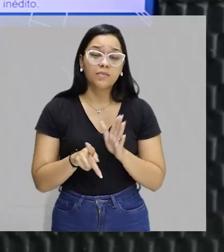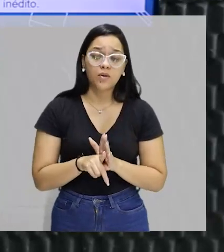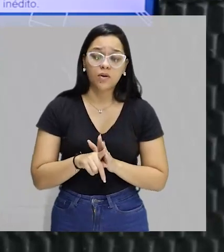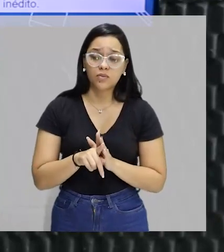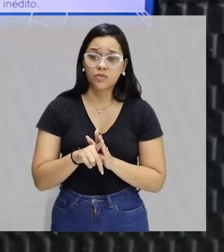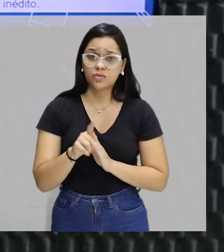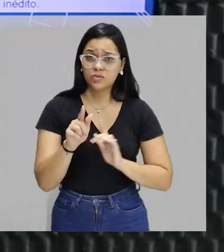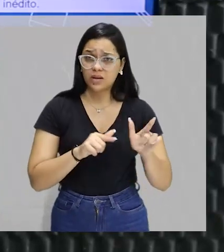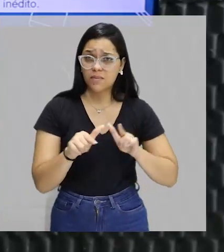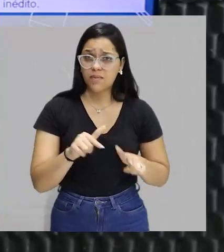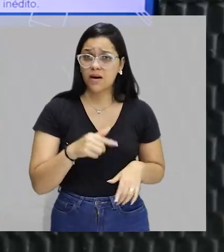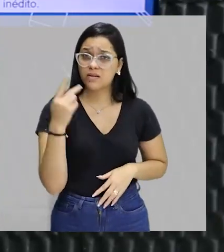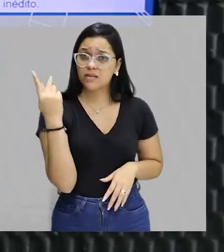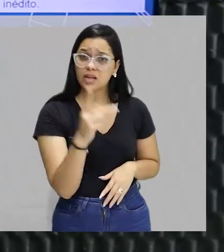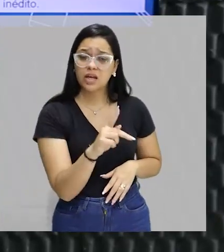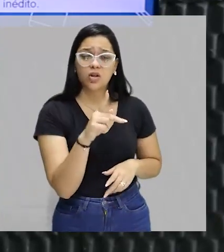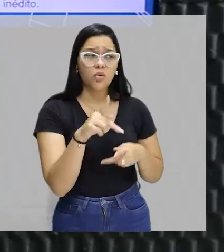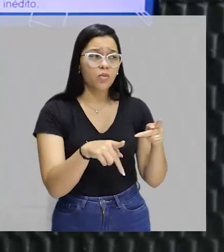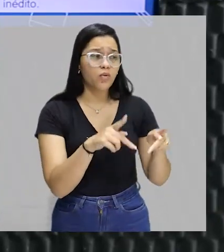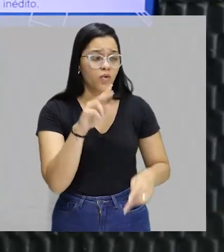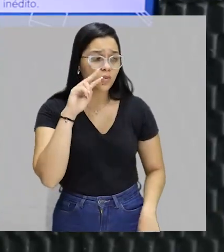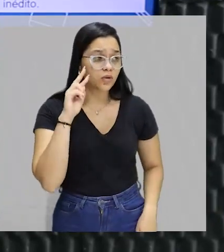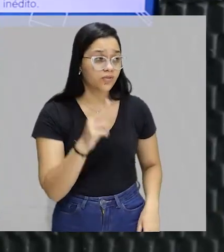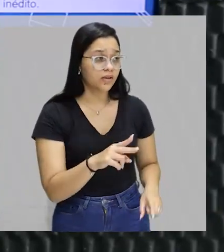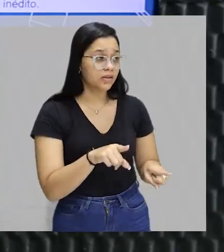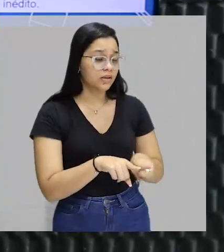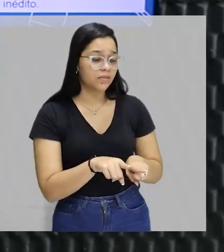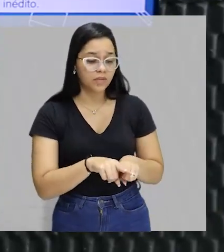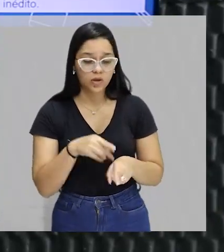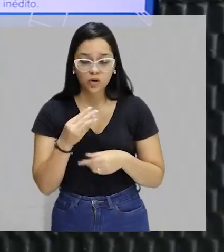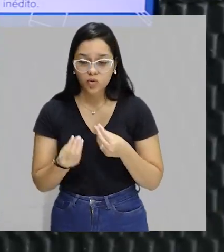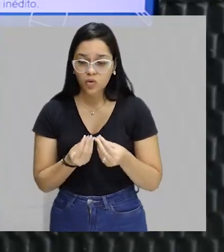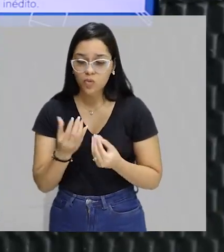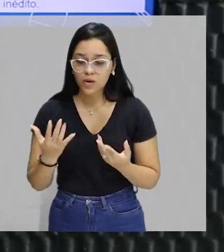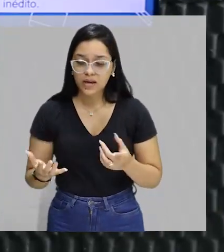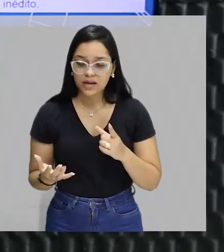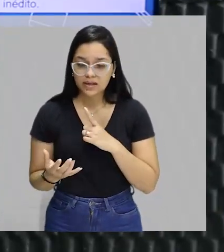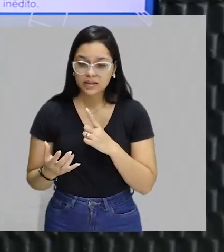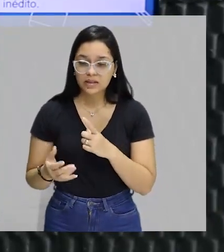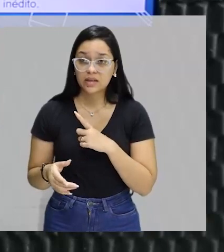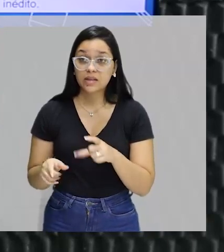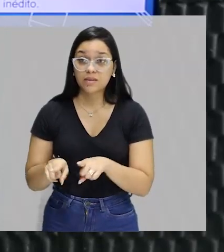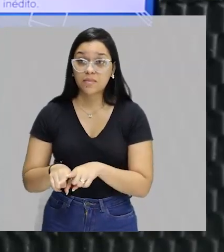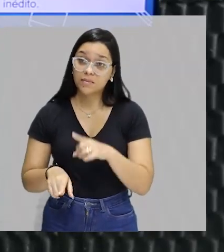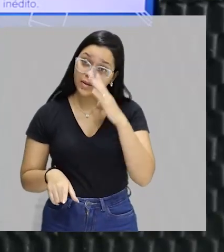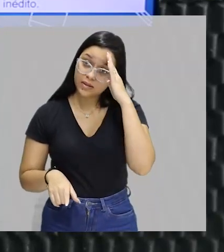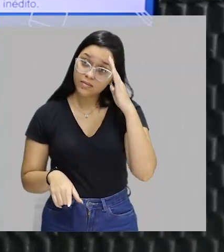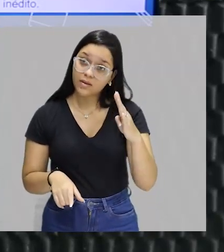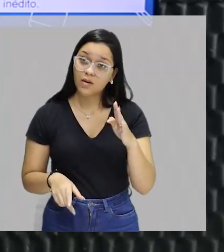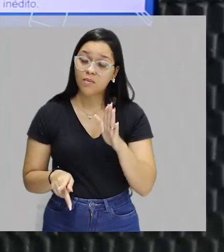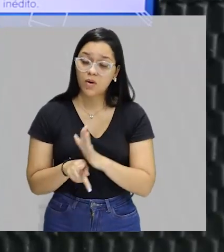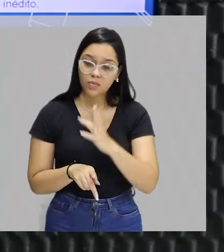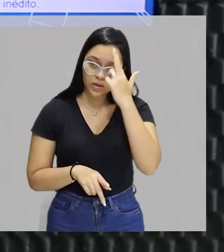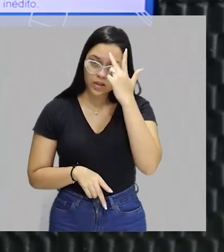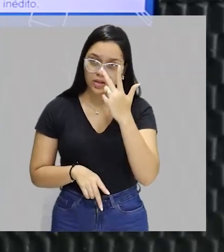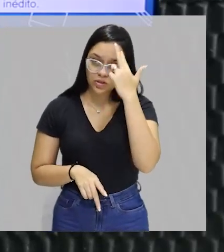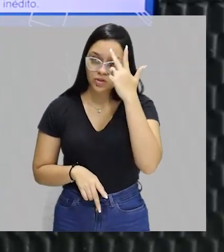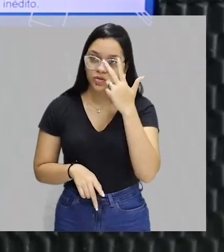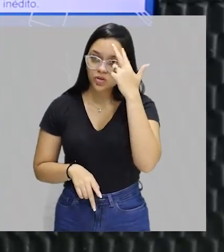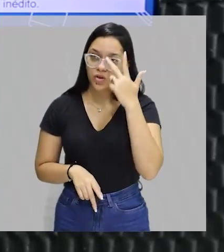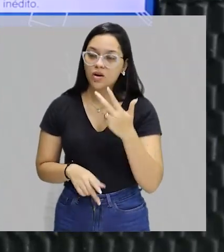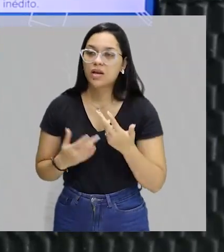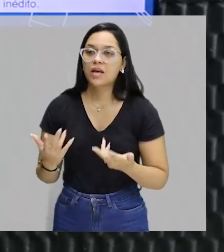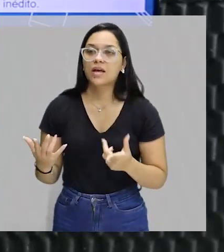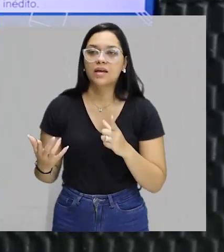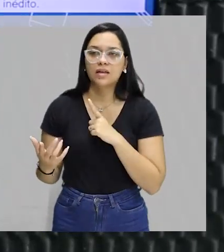obra, é que o povo começou a se ver como um expoente e como personagem principal, protagonista da história das